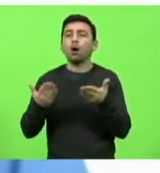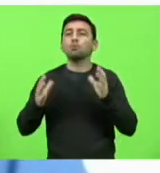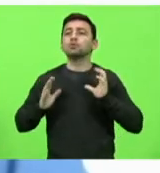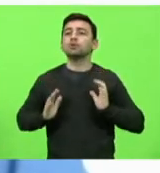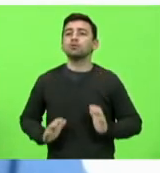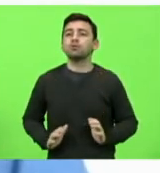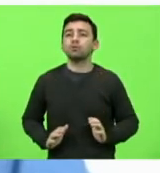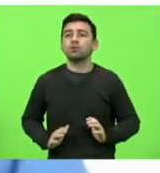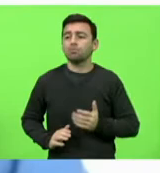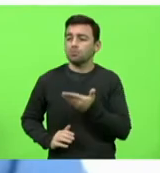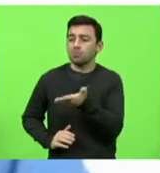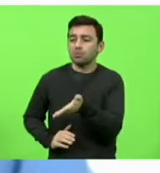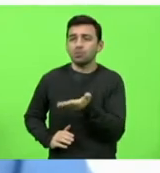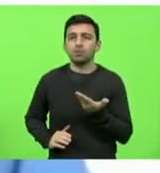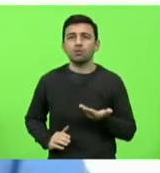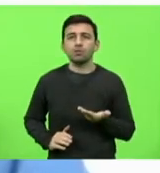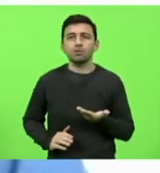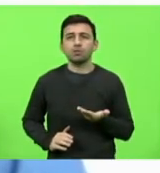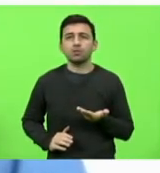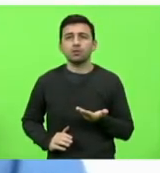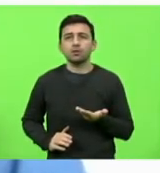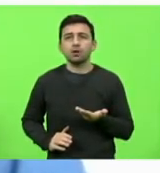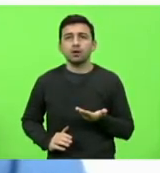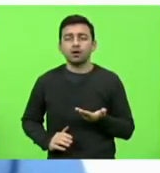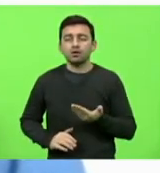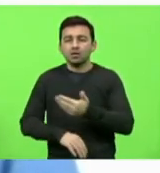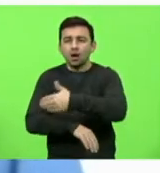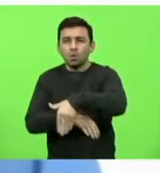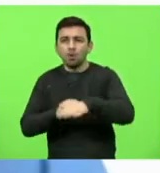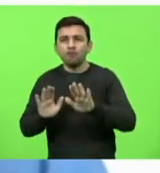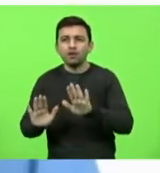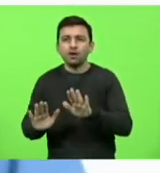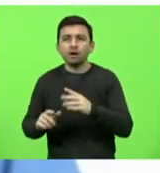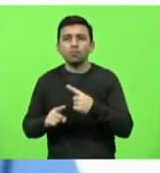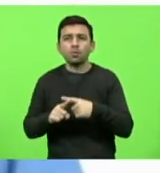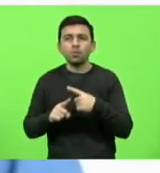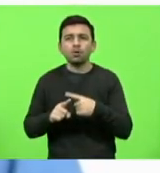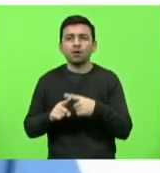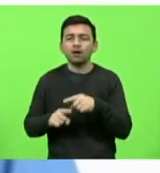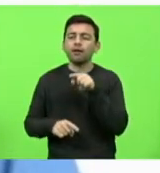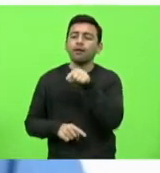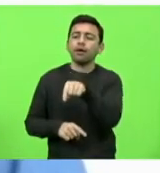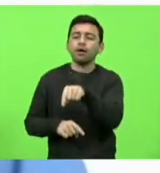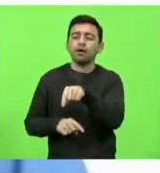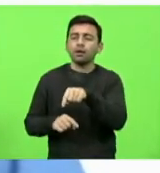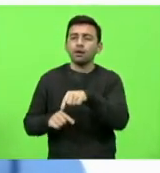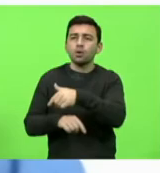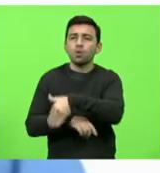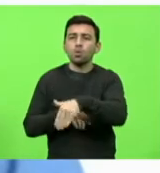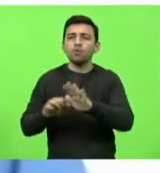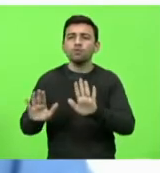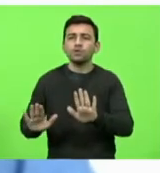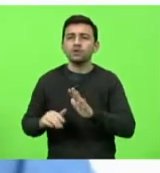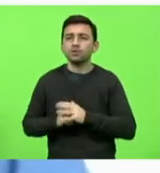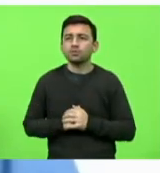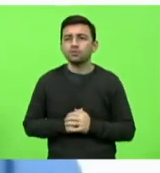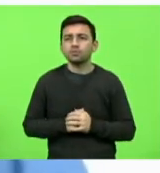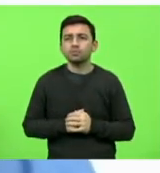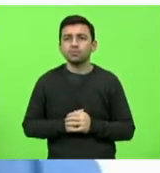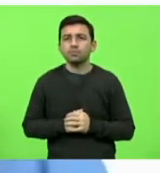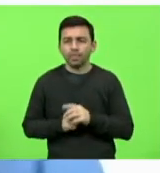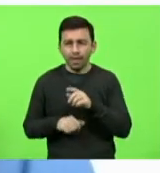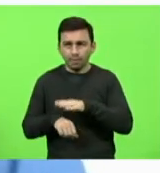cidadã que está ali na situação de rua, por que ele está na situação de rua, se está por